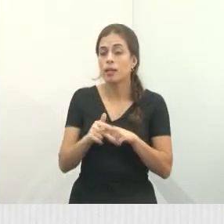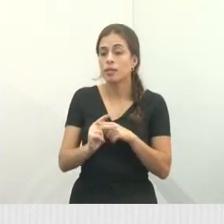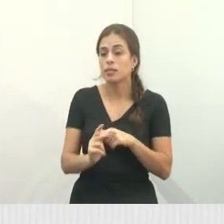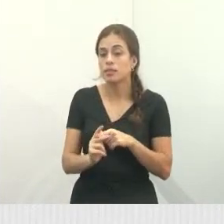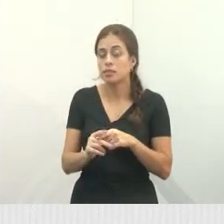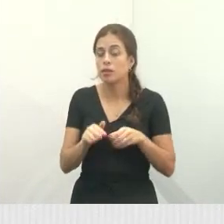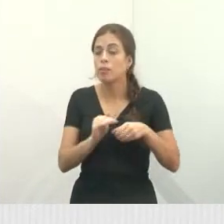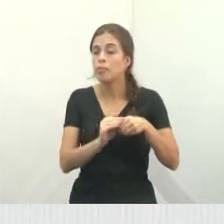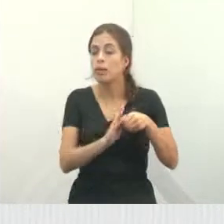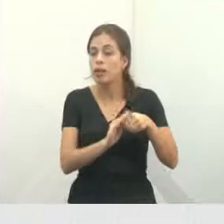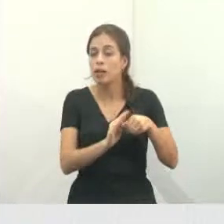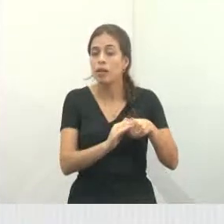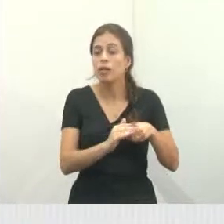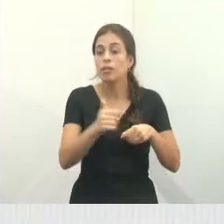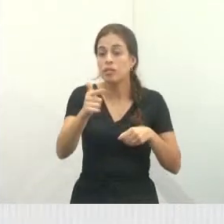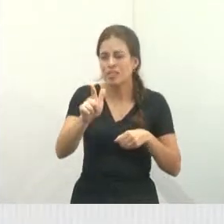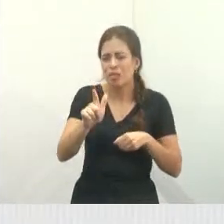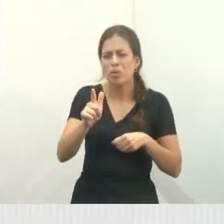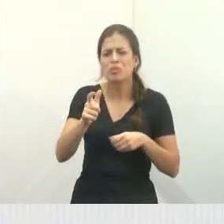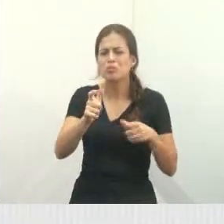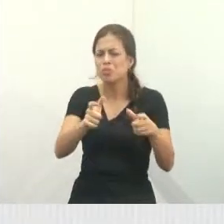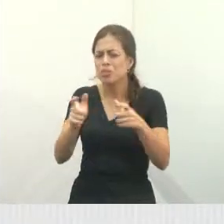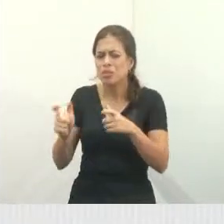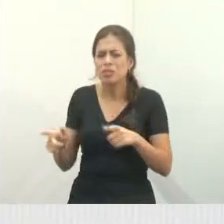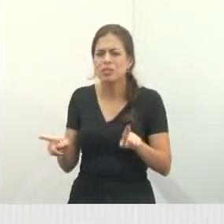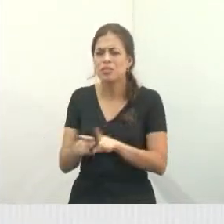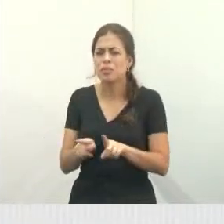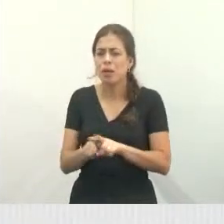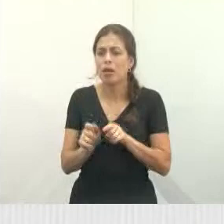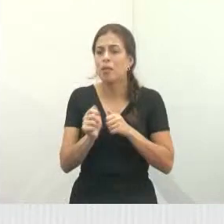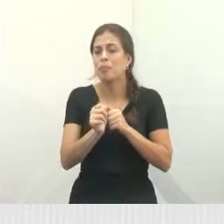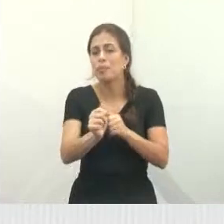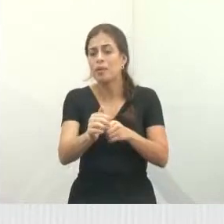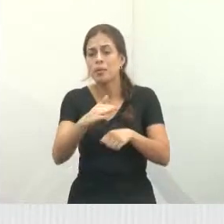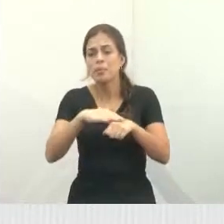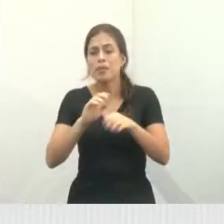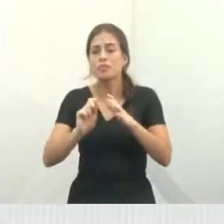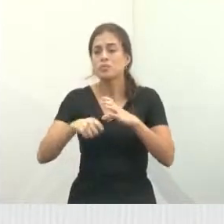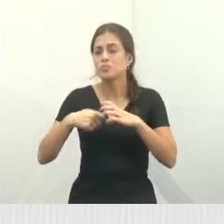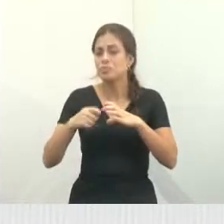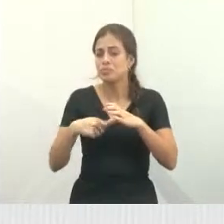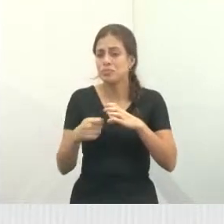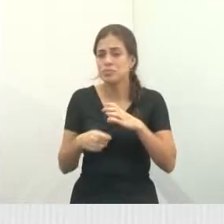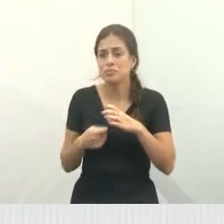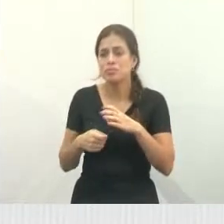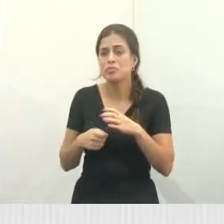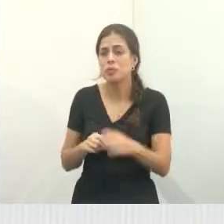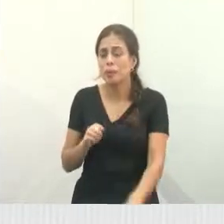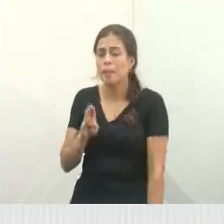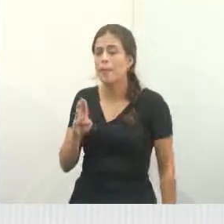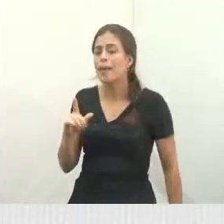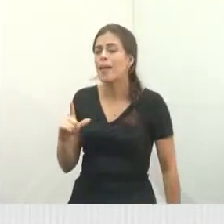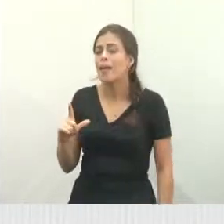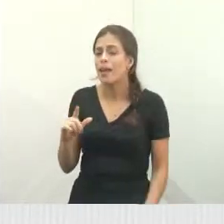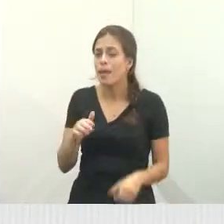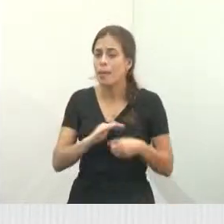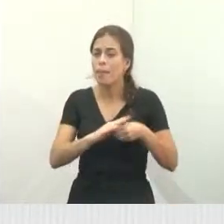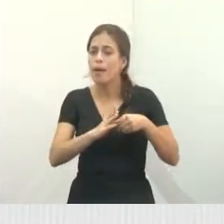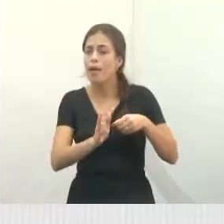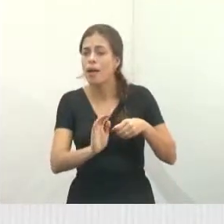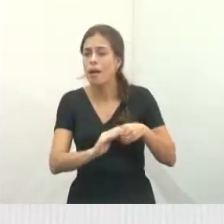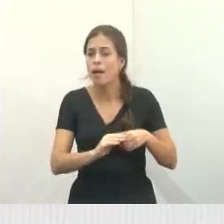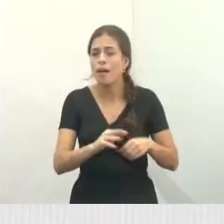BL aqui na cidade de Jacareí. Não é só ali não, lá. Aí, acompanhando mais um vídeo de BL Boca de Lobo, aqui agora na Paria Lima.